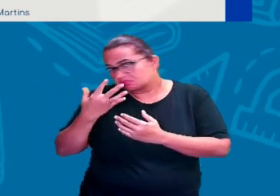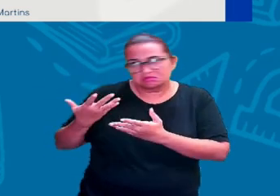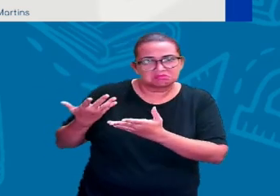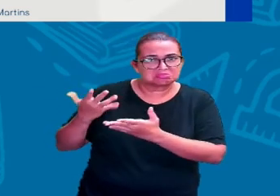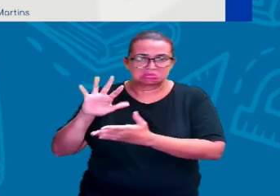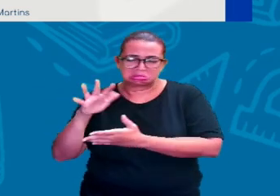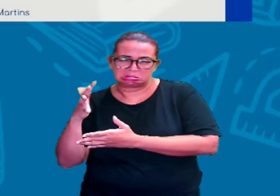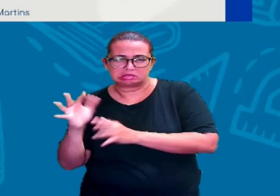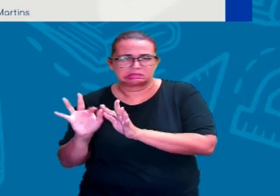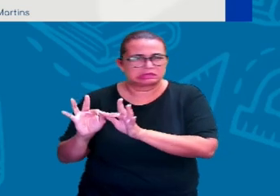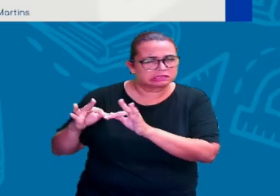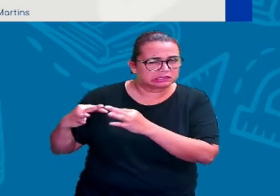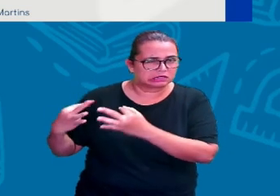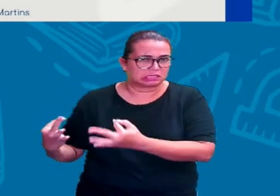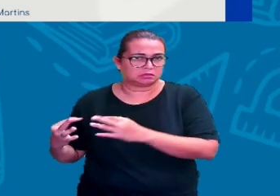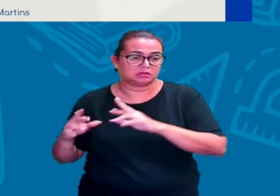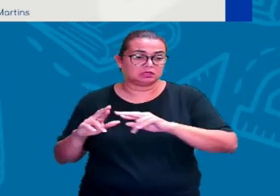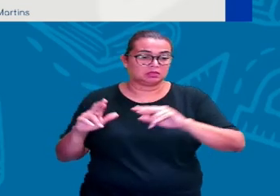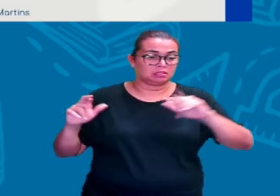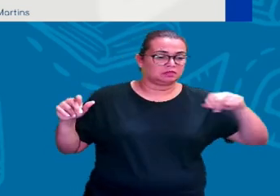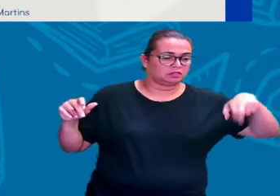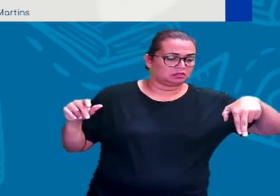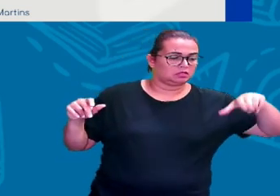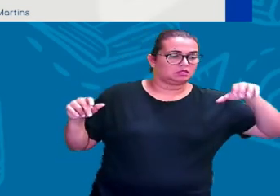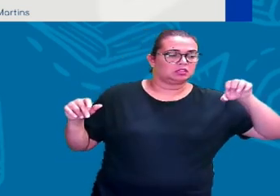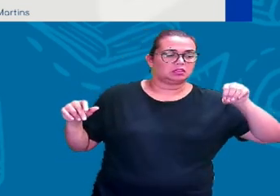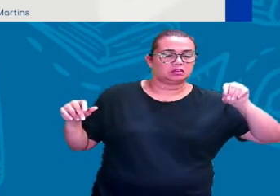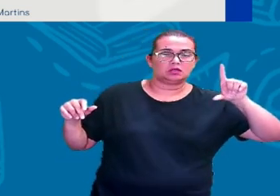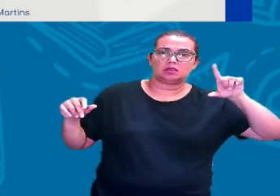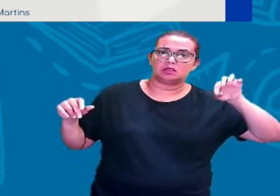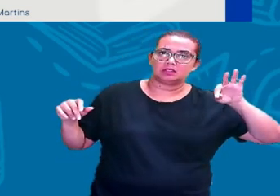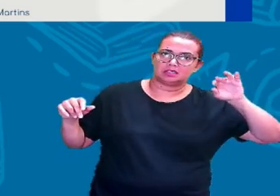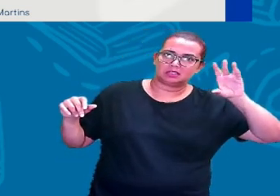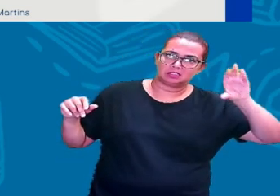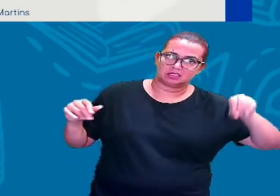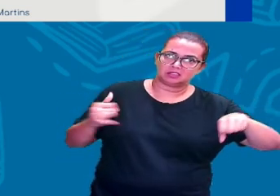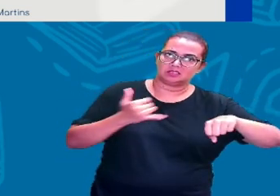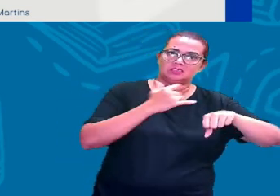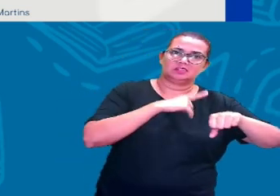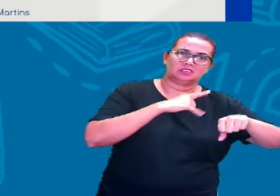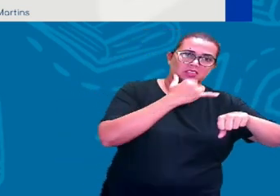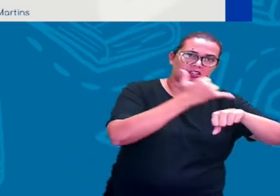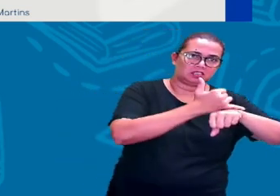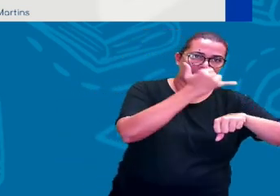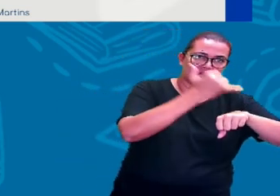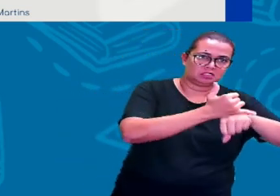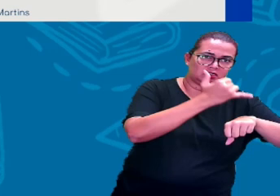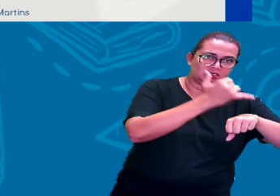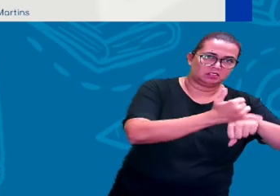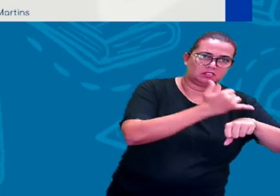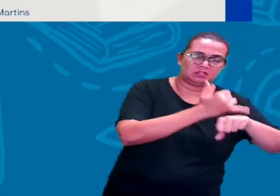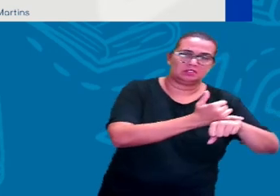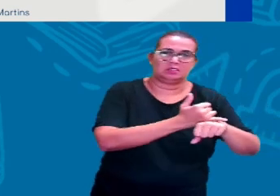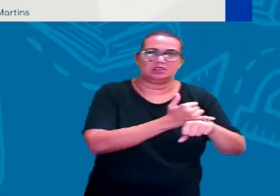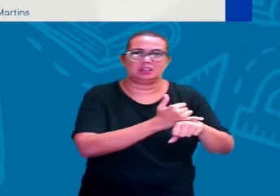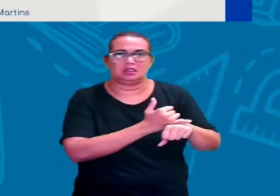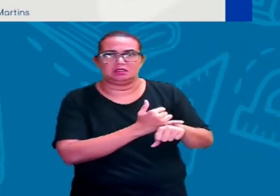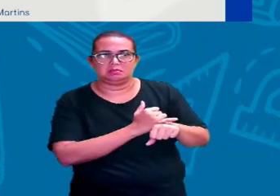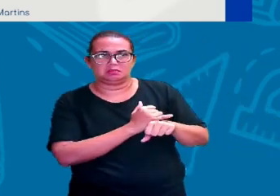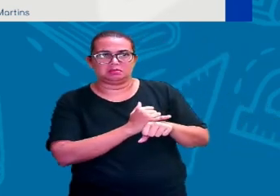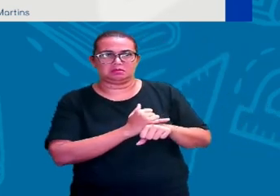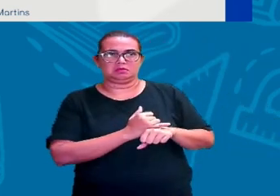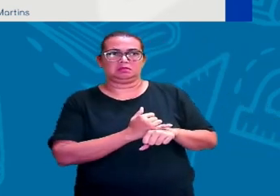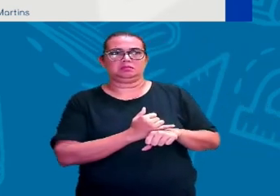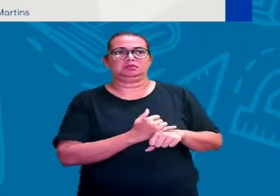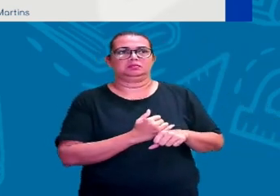Diferente das do Neolítico. Onde a gente já vê a presença dos metais e aí as ferramentas com mais